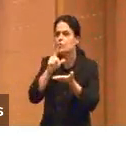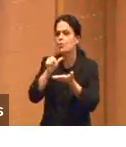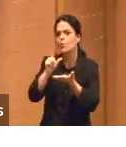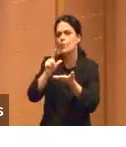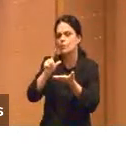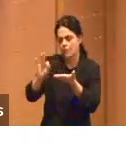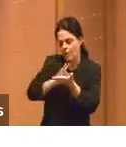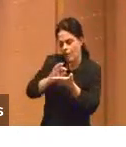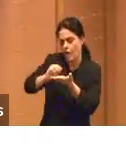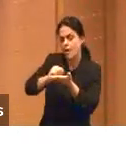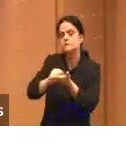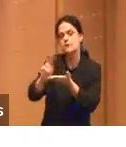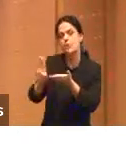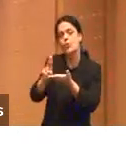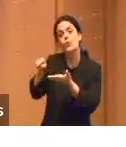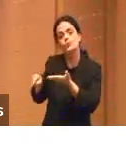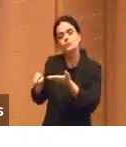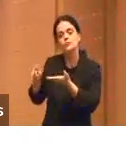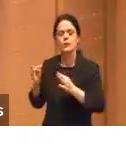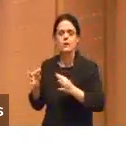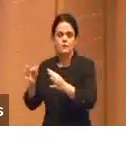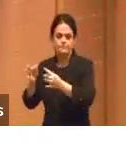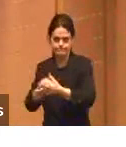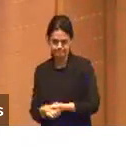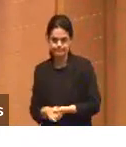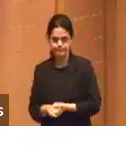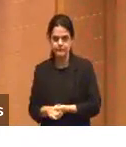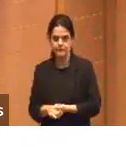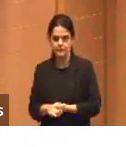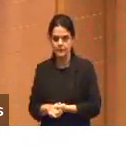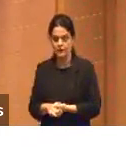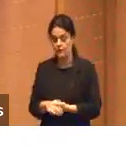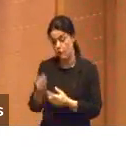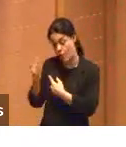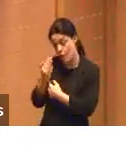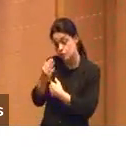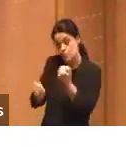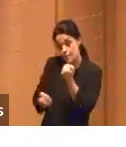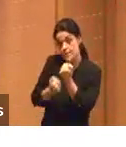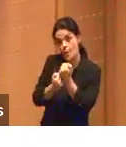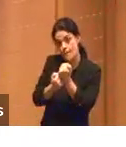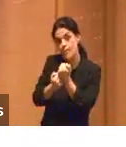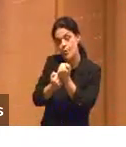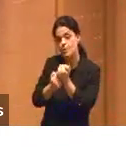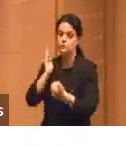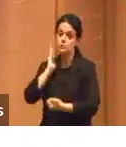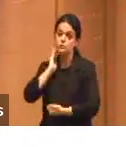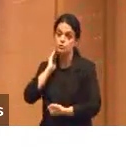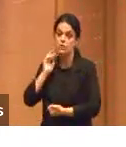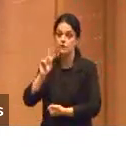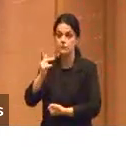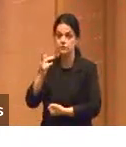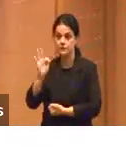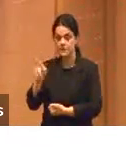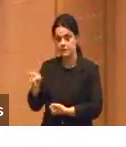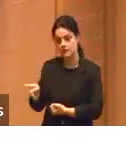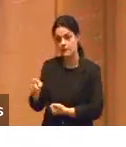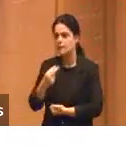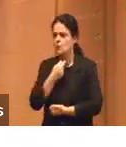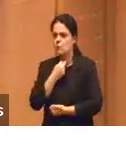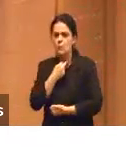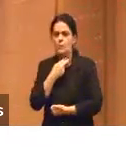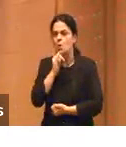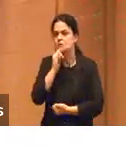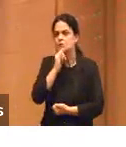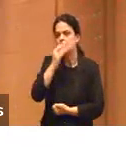invisibilizar e dizer que essas ideias são minhas, se apropria dela e nega o uso dele, então no livro,